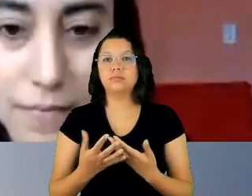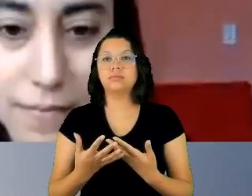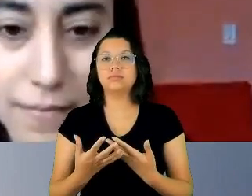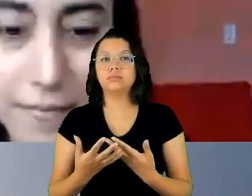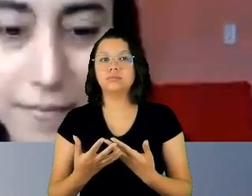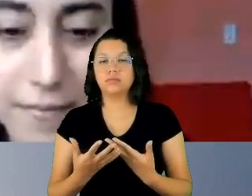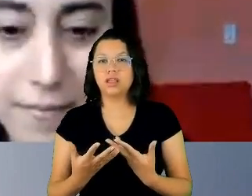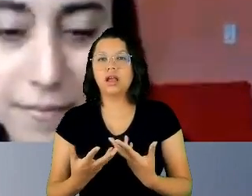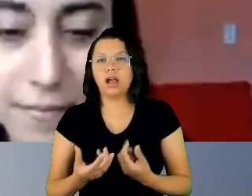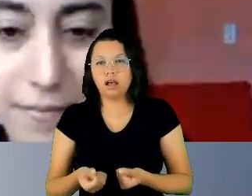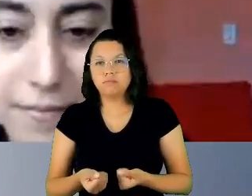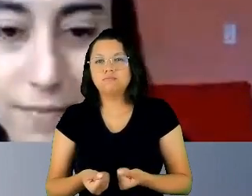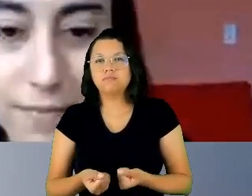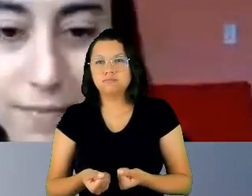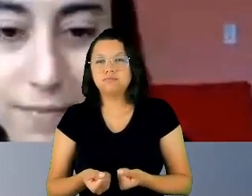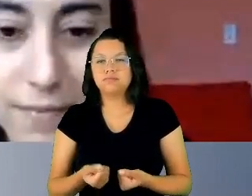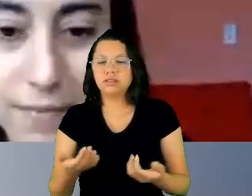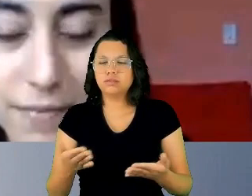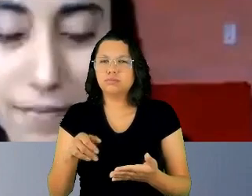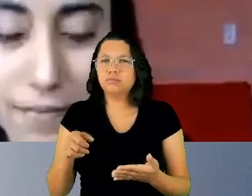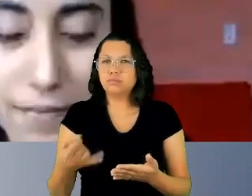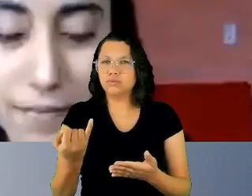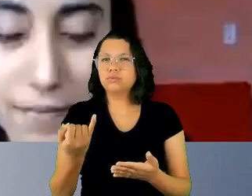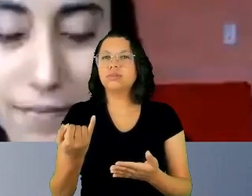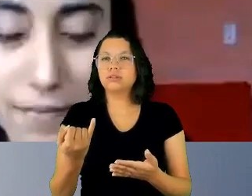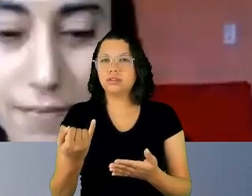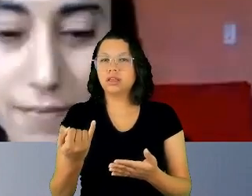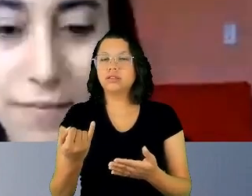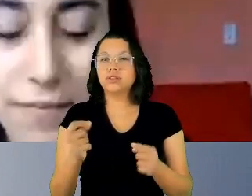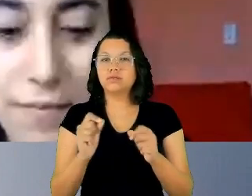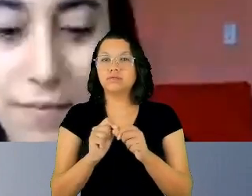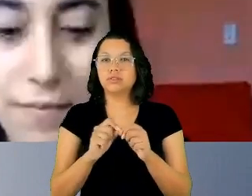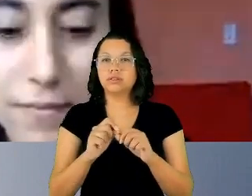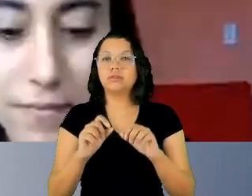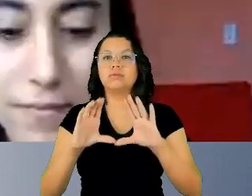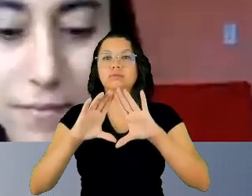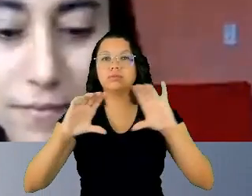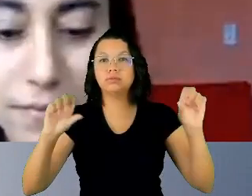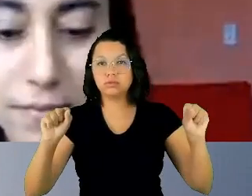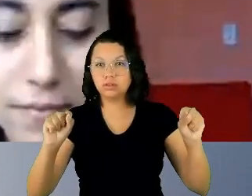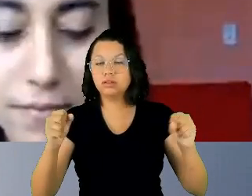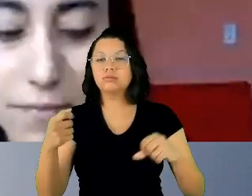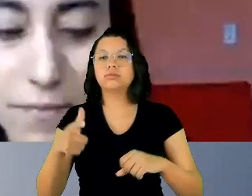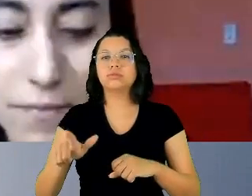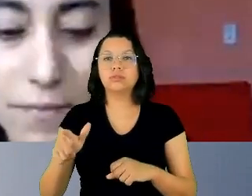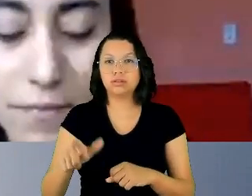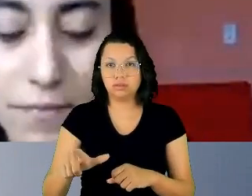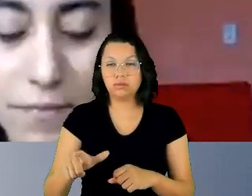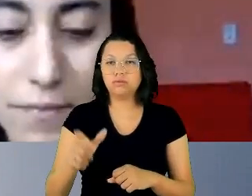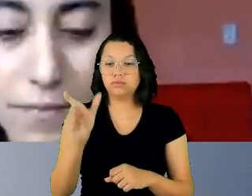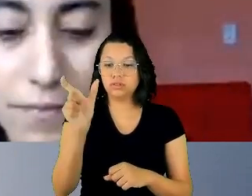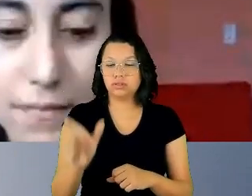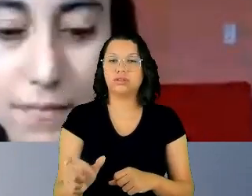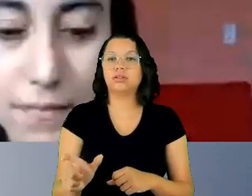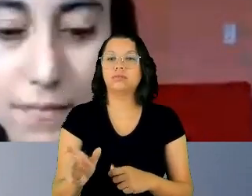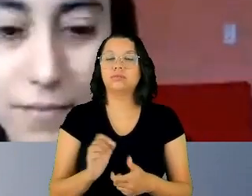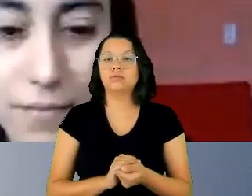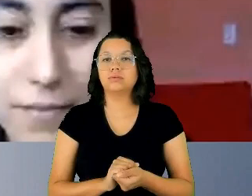a oportunidade de inserir o tribunal uma vez mais como agente